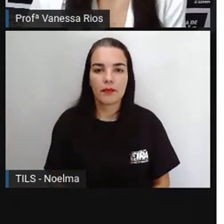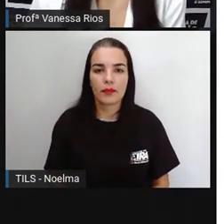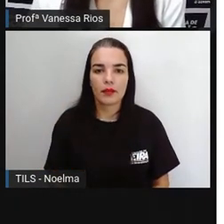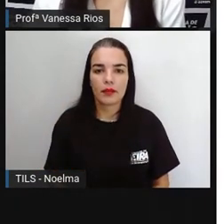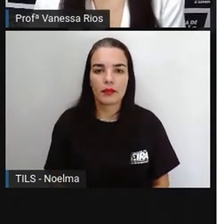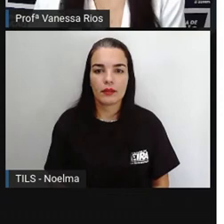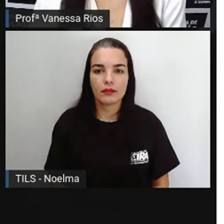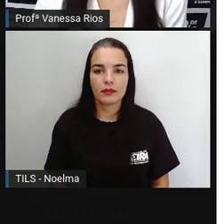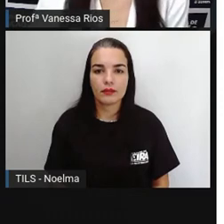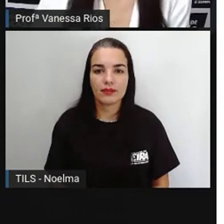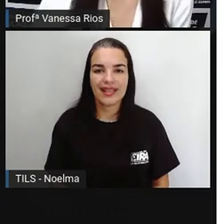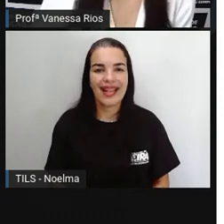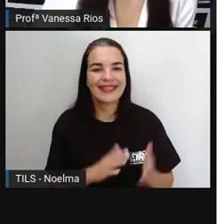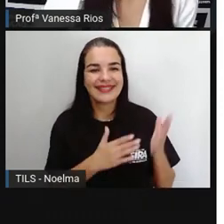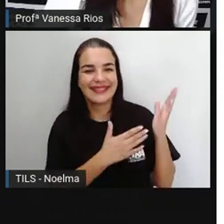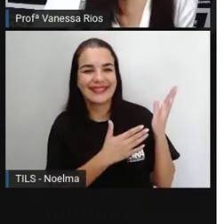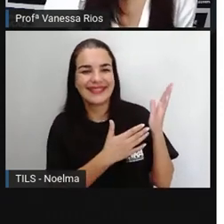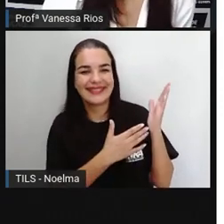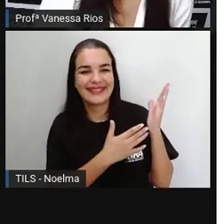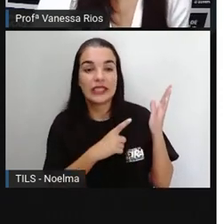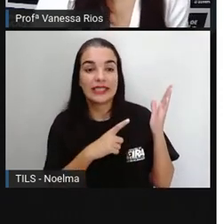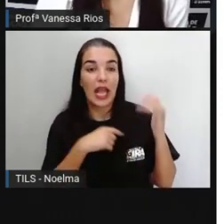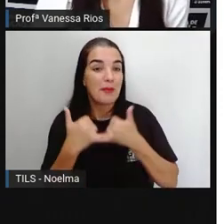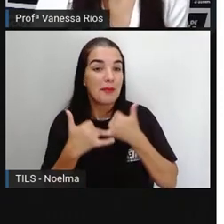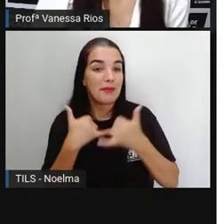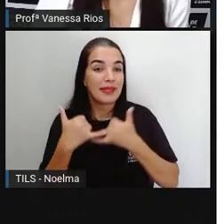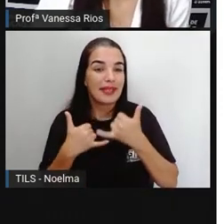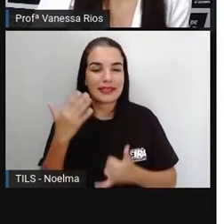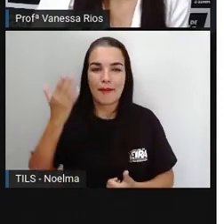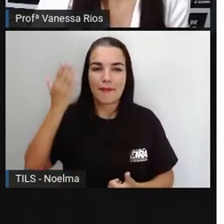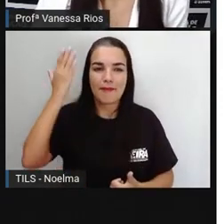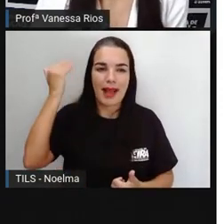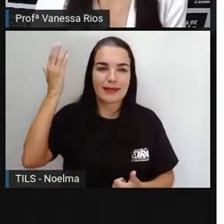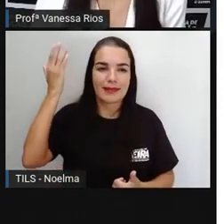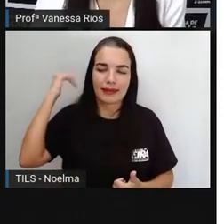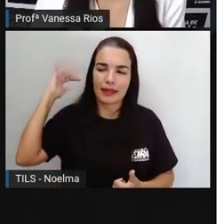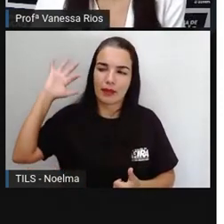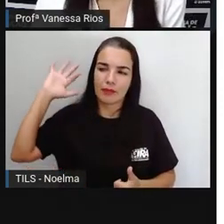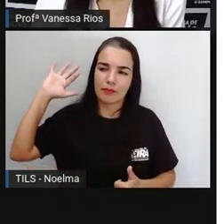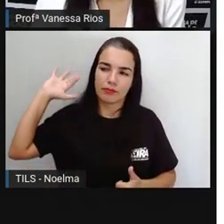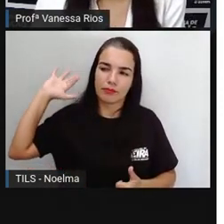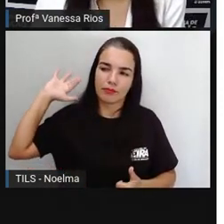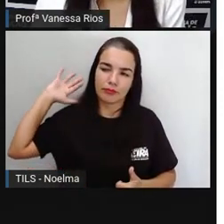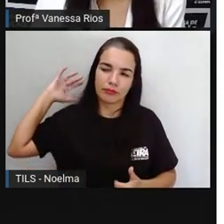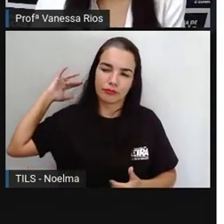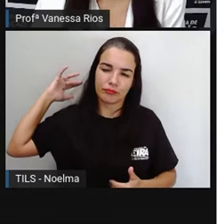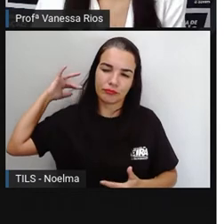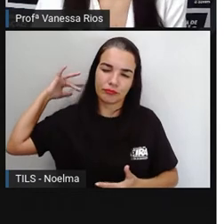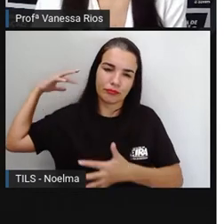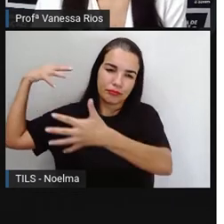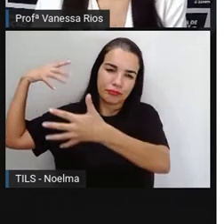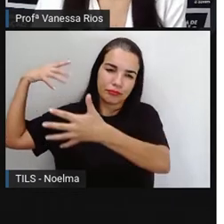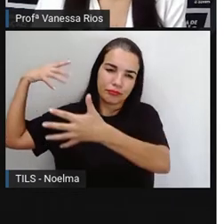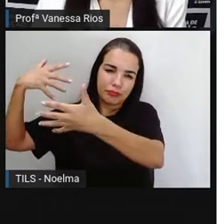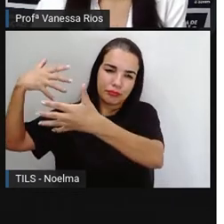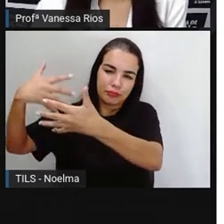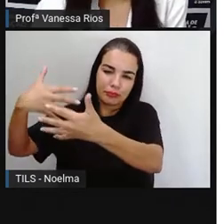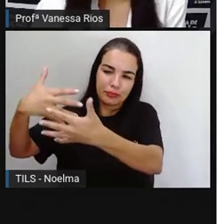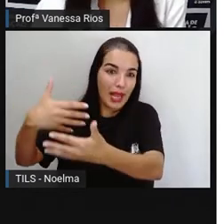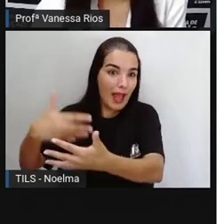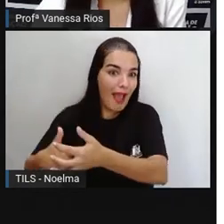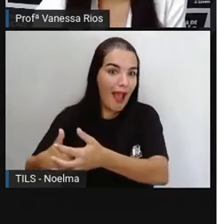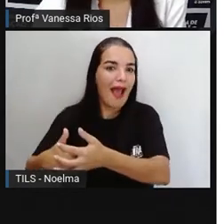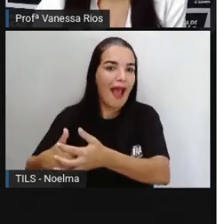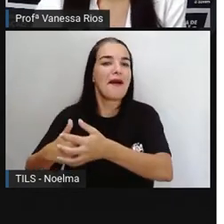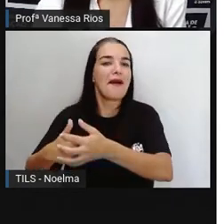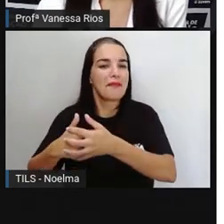E aí, entre as brincadeiras passadas, né? De geração em geração, aprendidas por muitos, brincadas